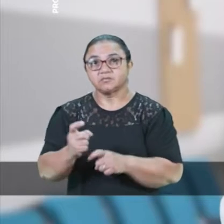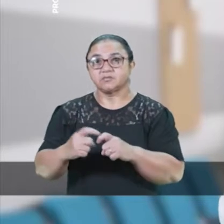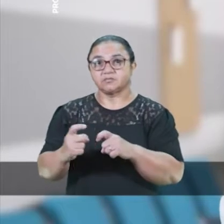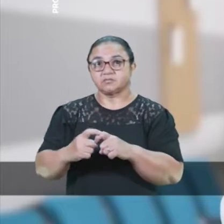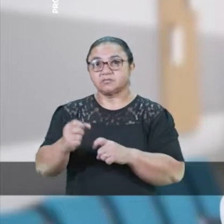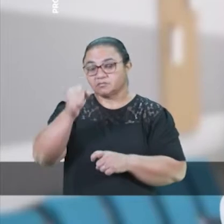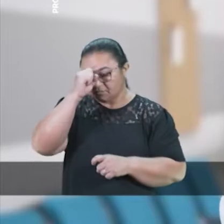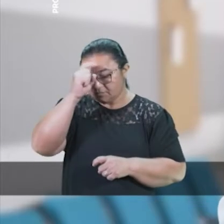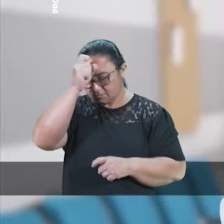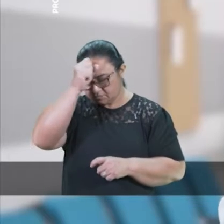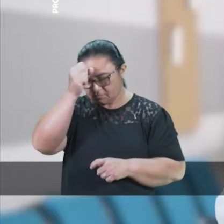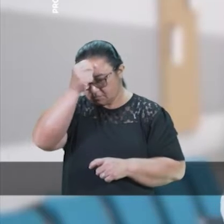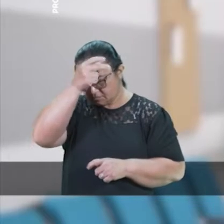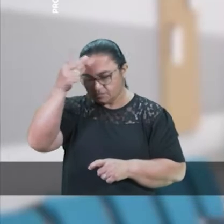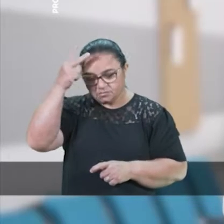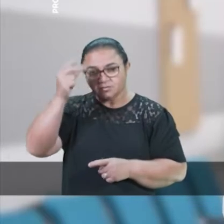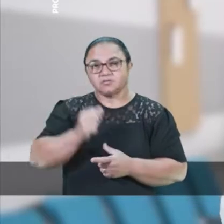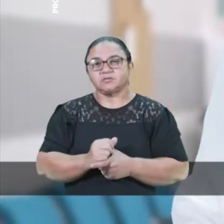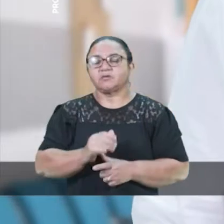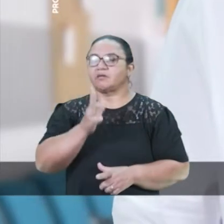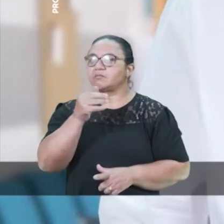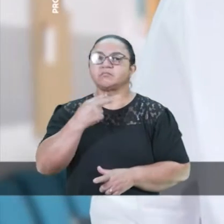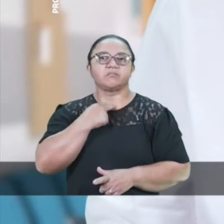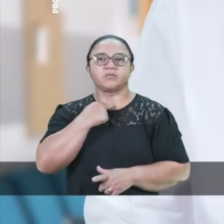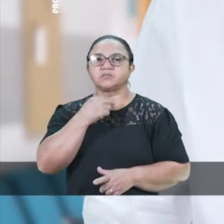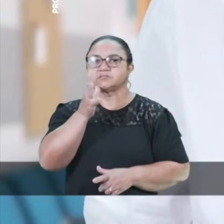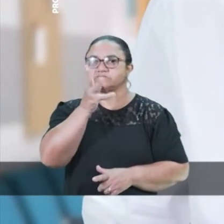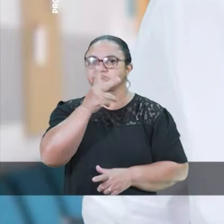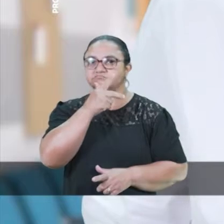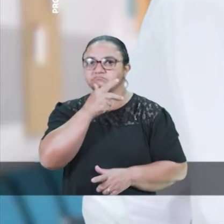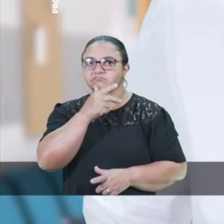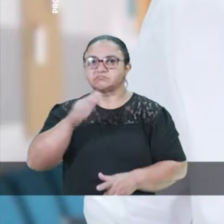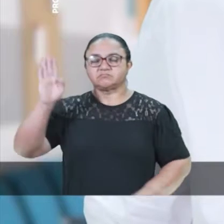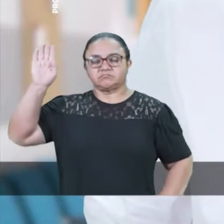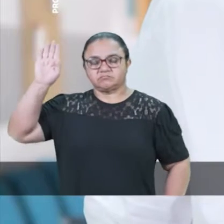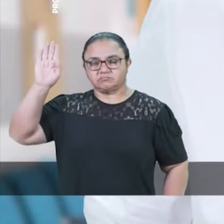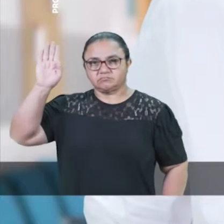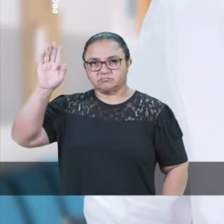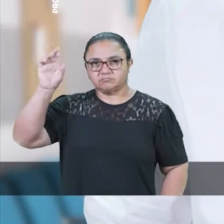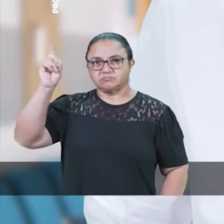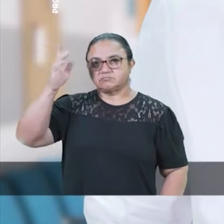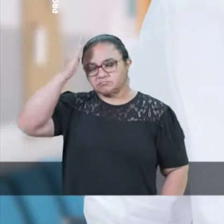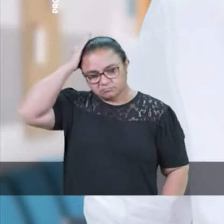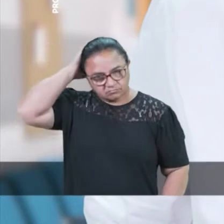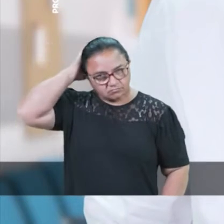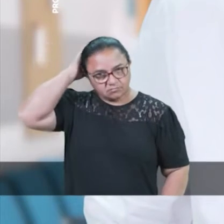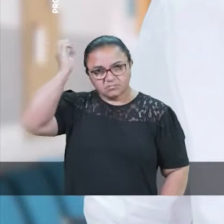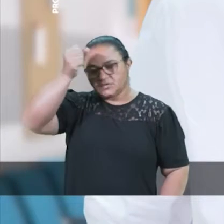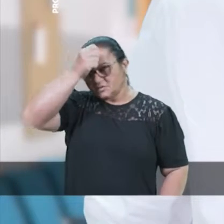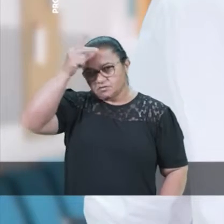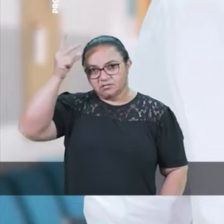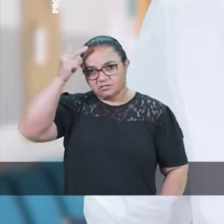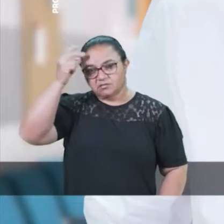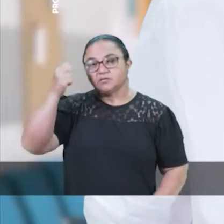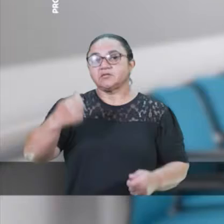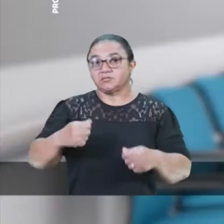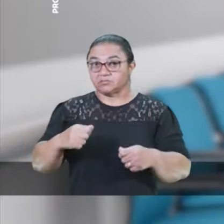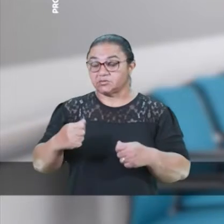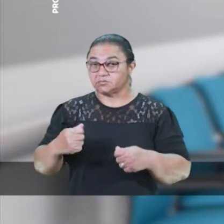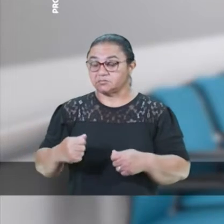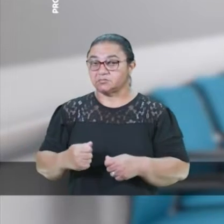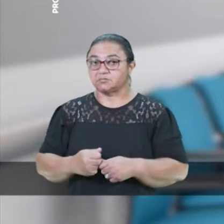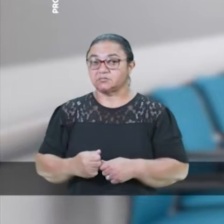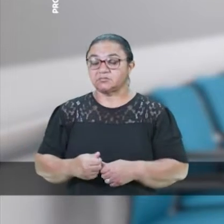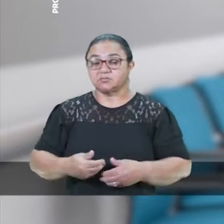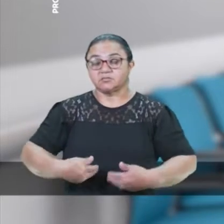procurando atendimento no municipal, não vai ficar tanto tempo esperando. Compromisso firmado. Johnny da Fá Móveis Prefeito.